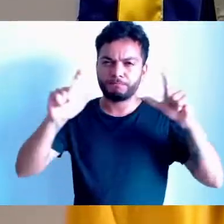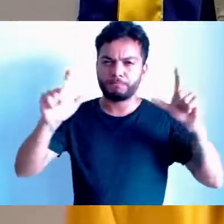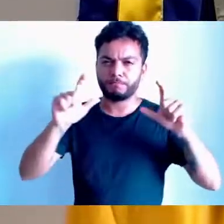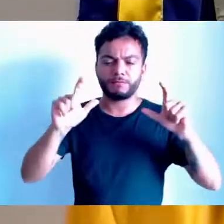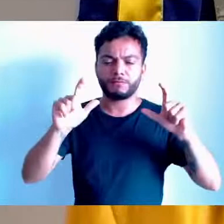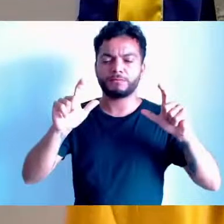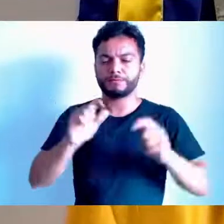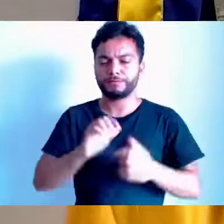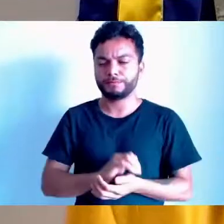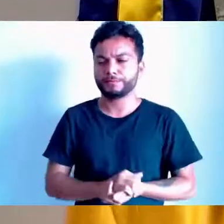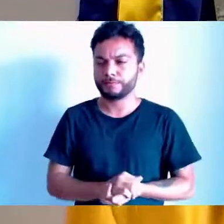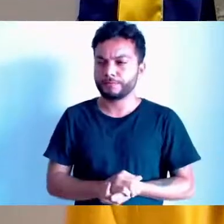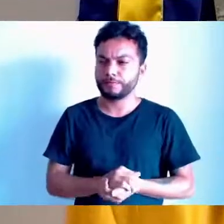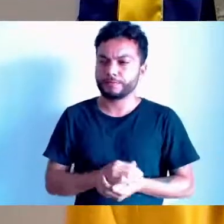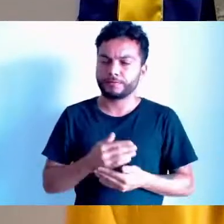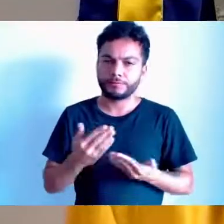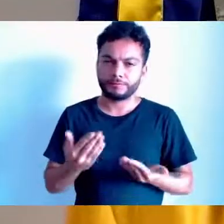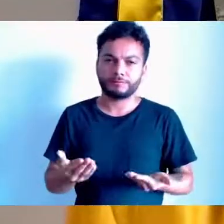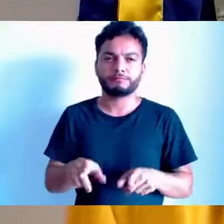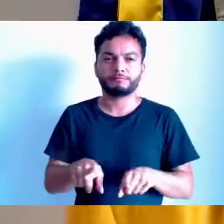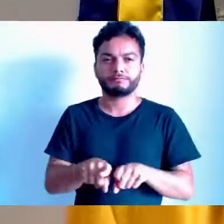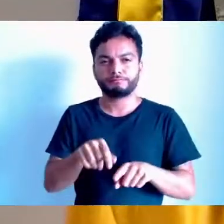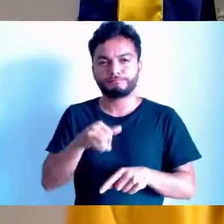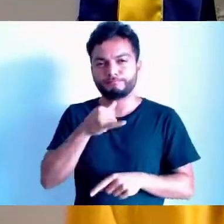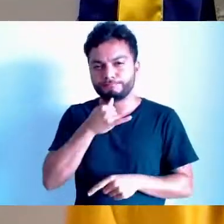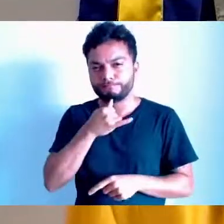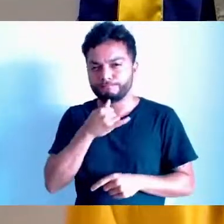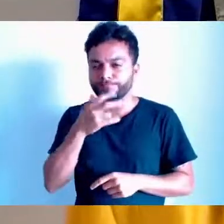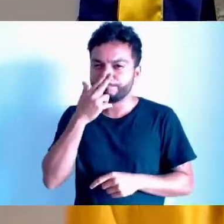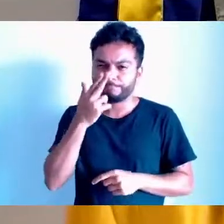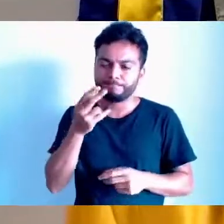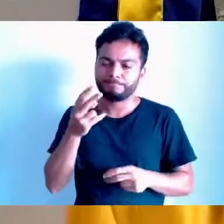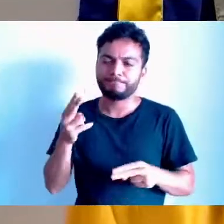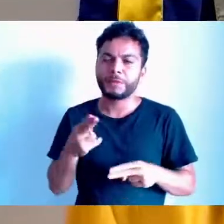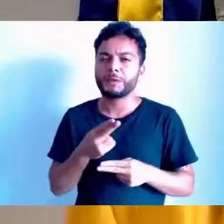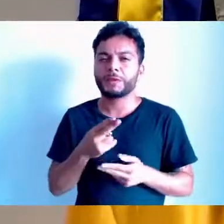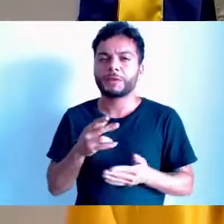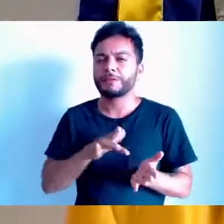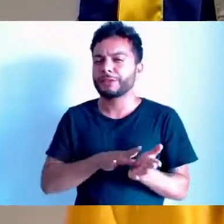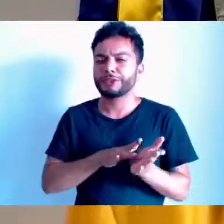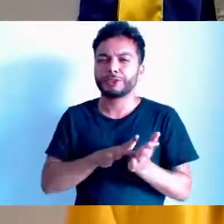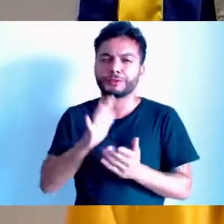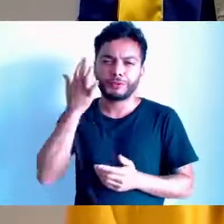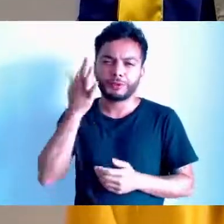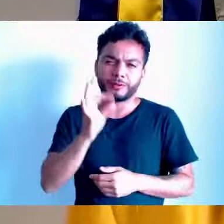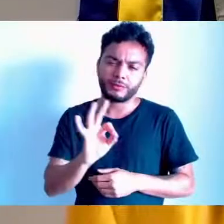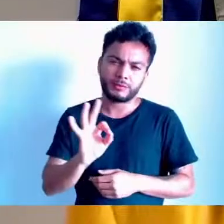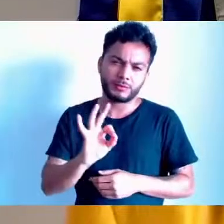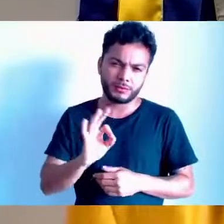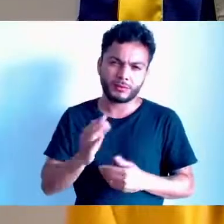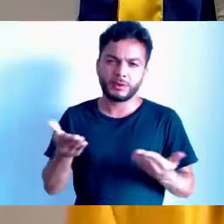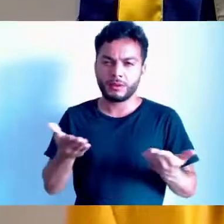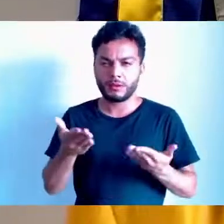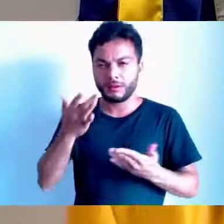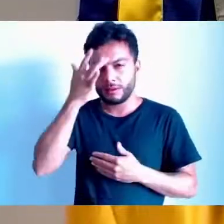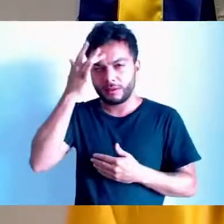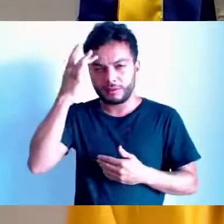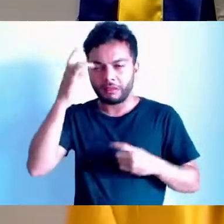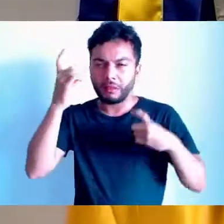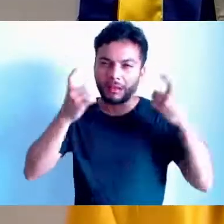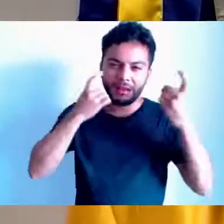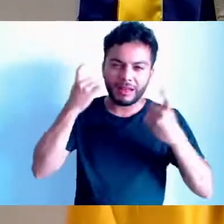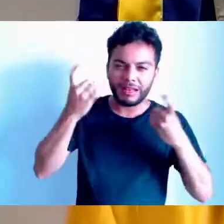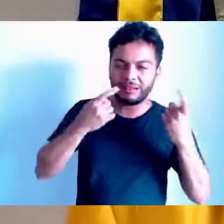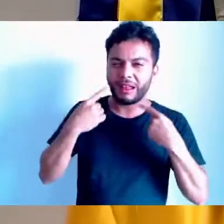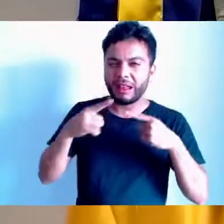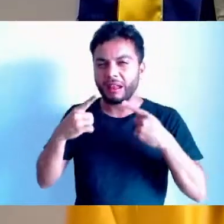infelizmente, taparam o sol com a peneira. Aí culminou. Agora todo mundo reclama do lixo, todo mundo se preocupa. A